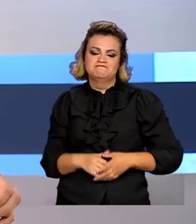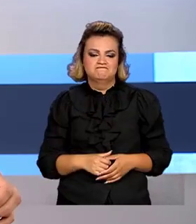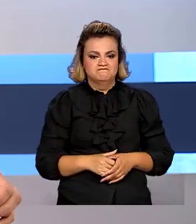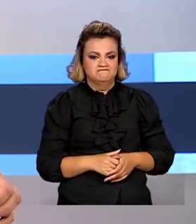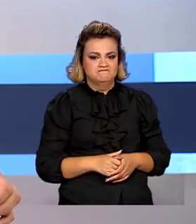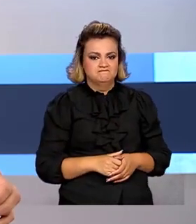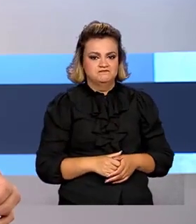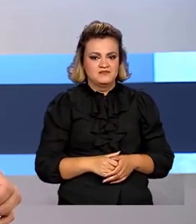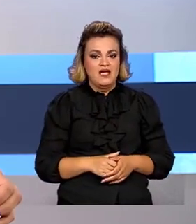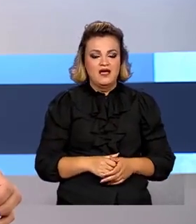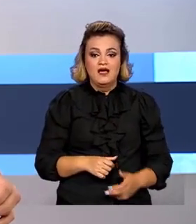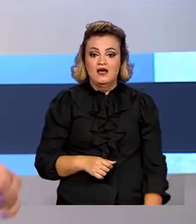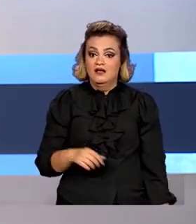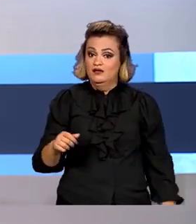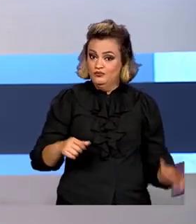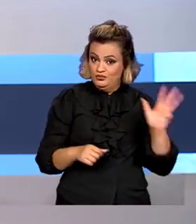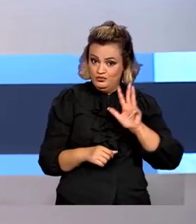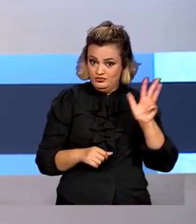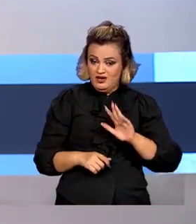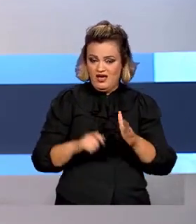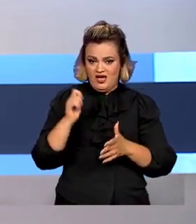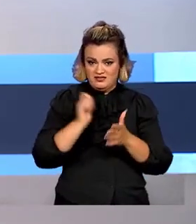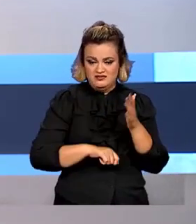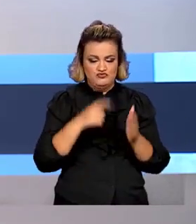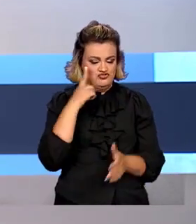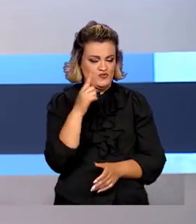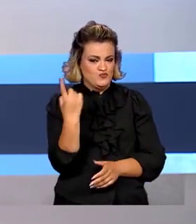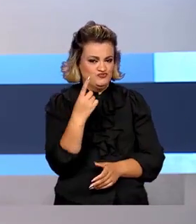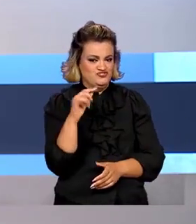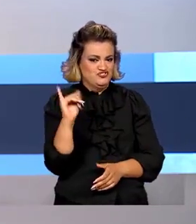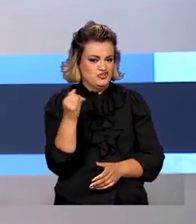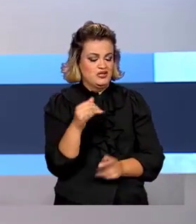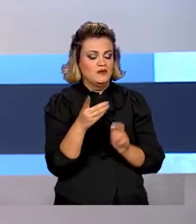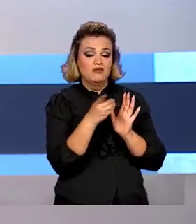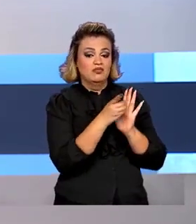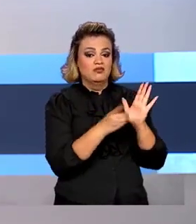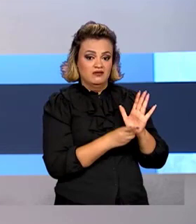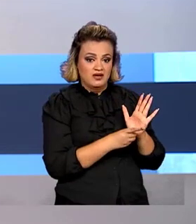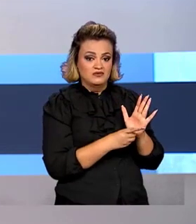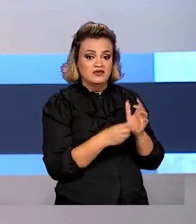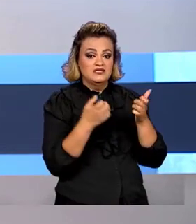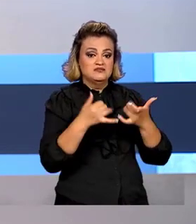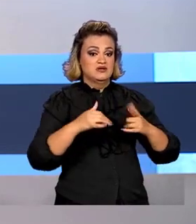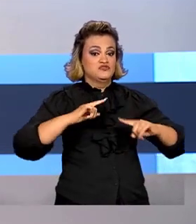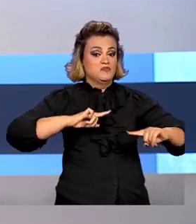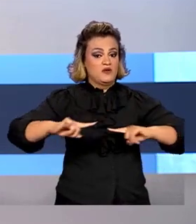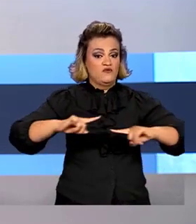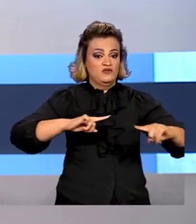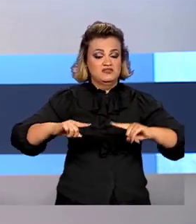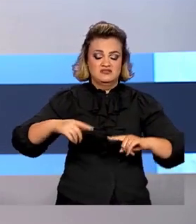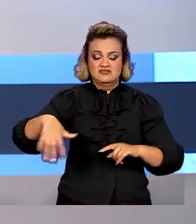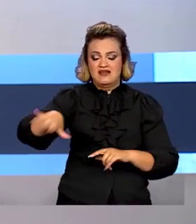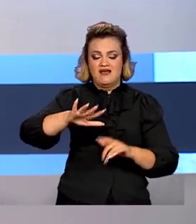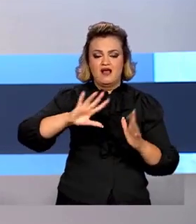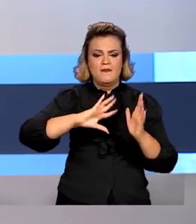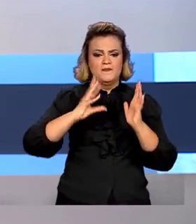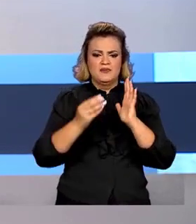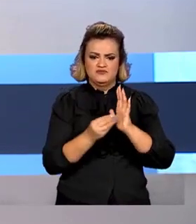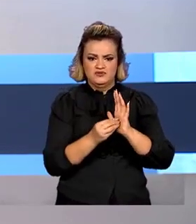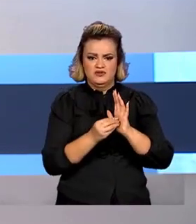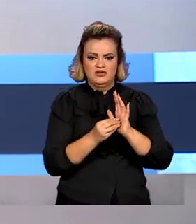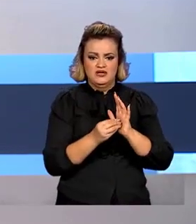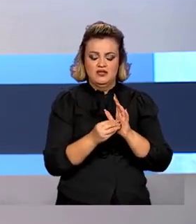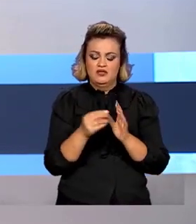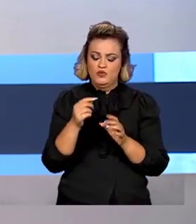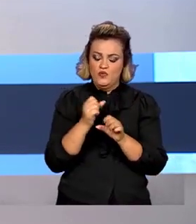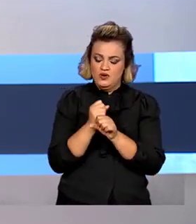E o presidente Lula assinou no dia 1º de janeiro o decreto que trata da governança do Fundo Amazônia, criado em